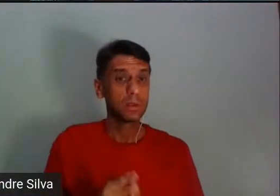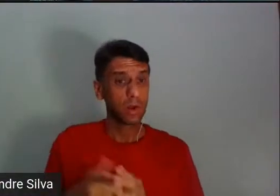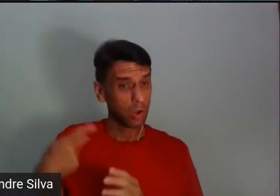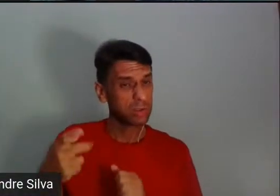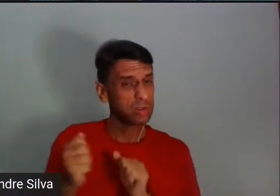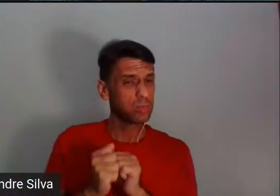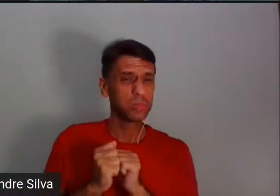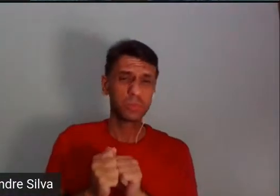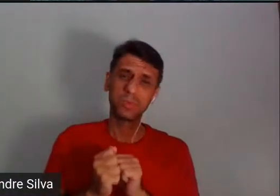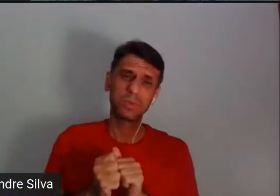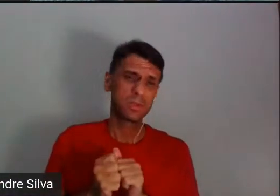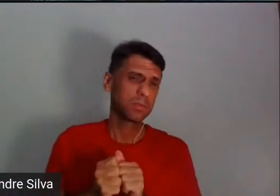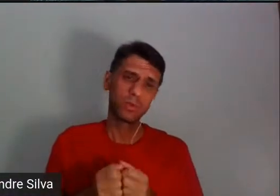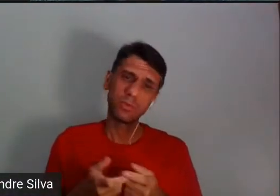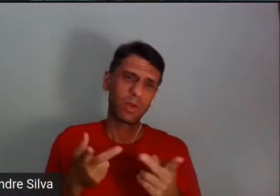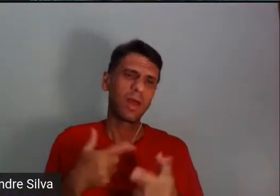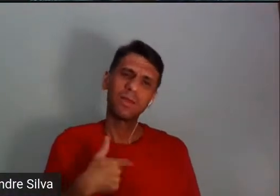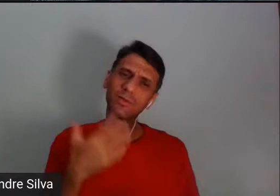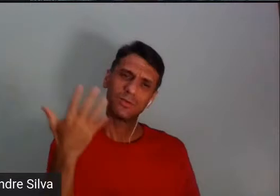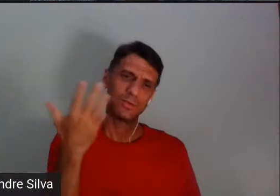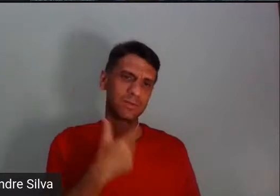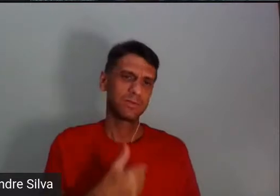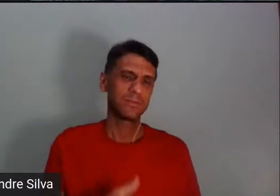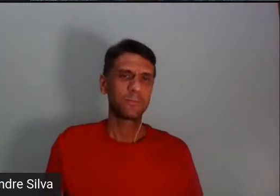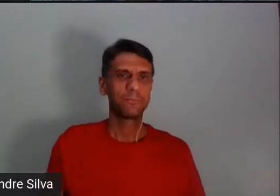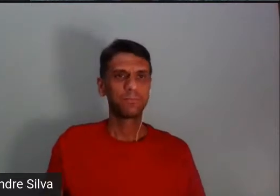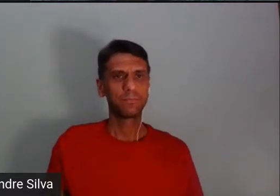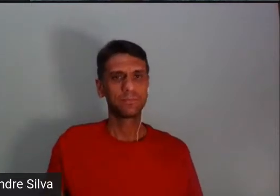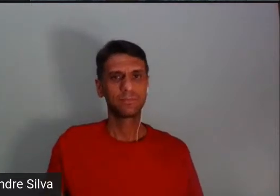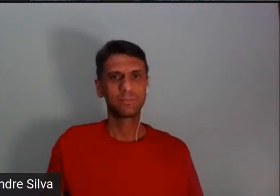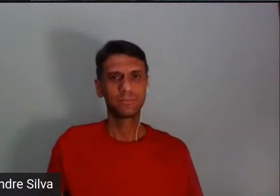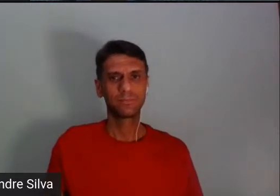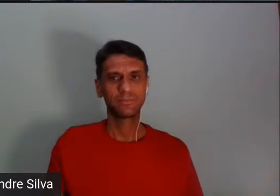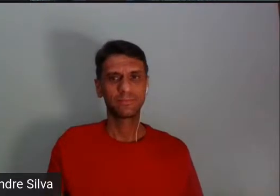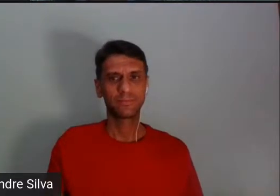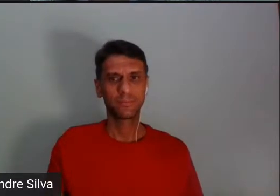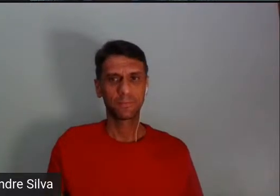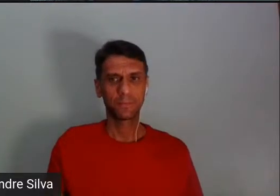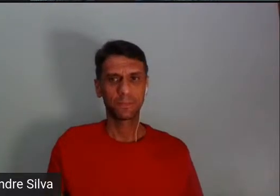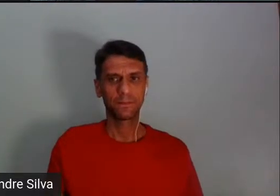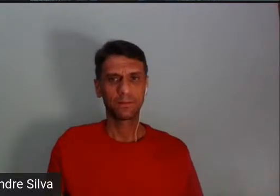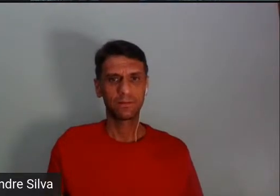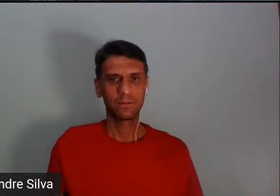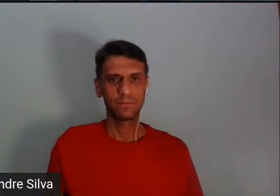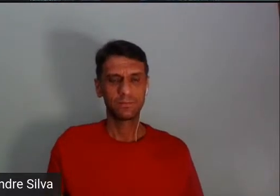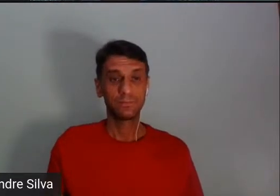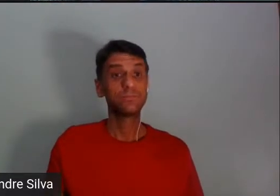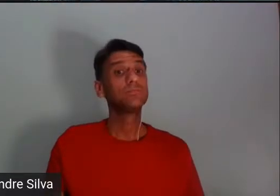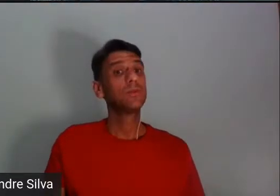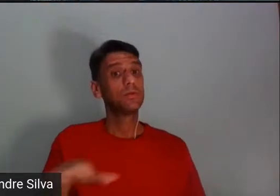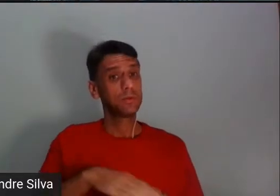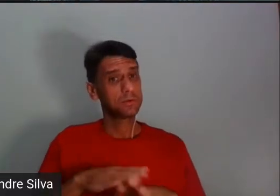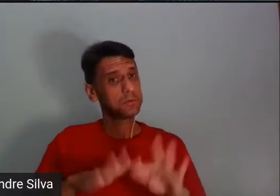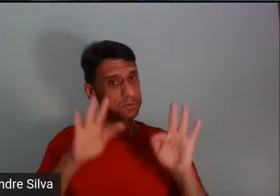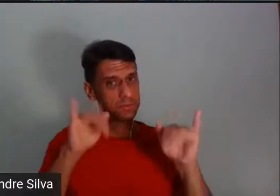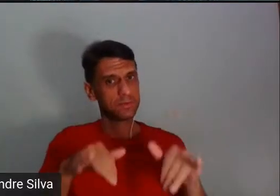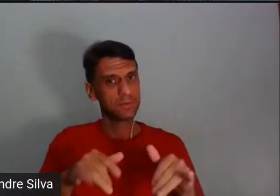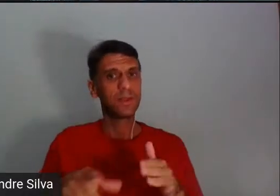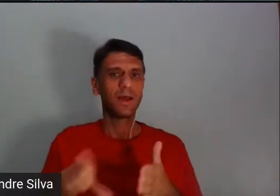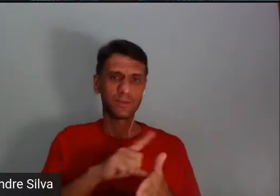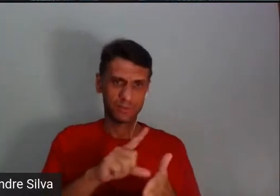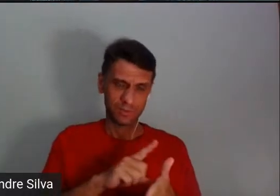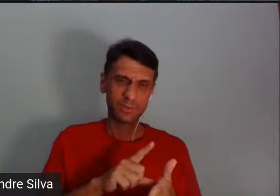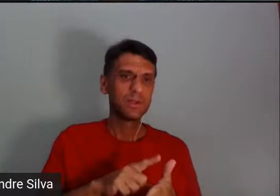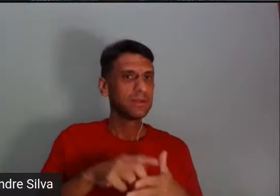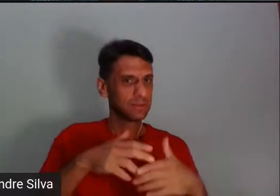acho isso lindo. Sim. Gente, então eu acho que, Letícia, suas falas finais, até anteriores a essa